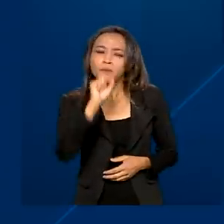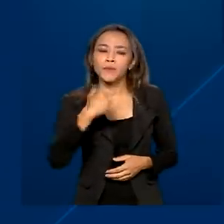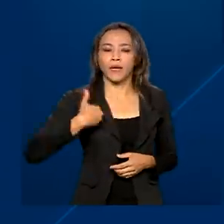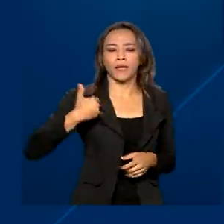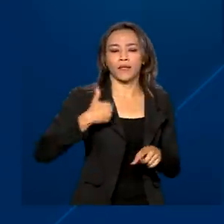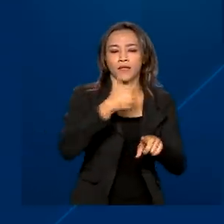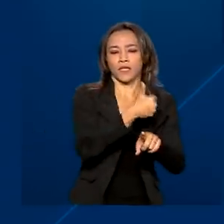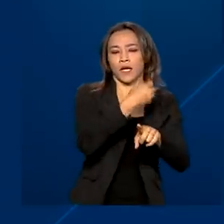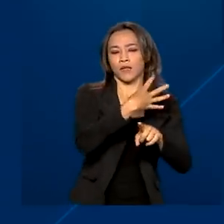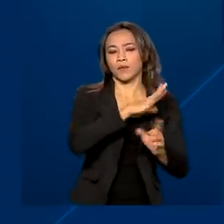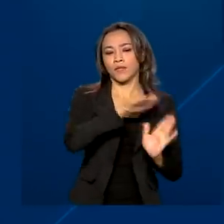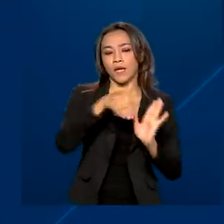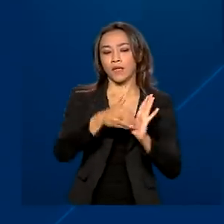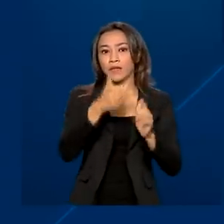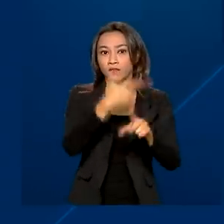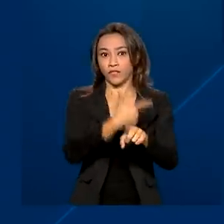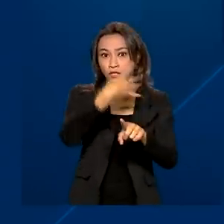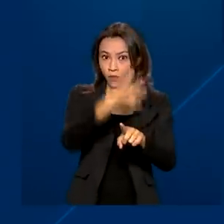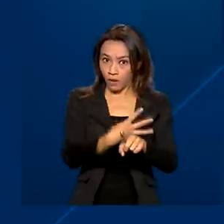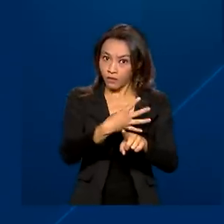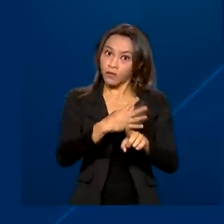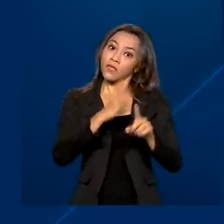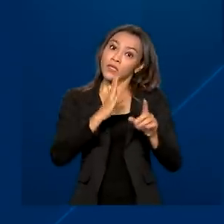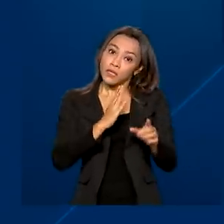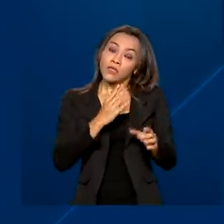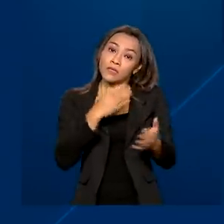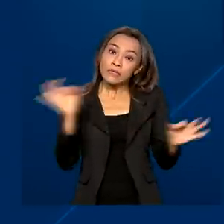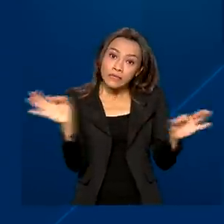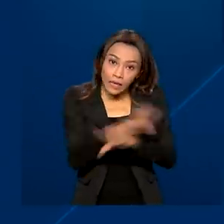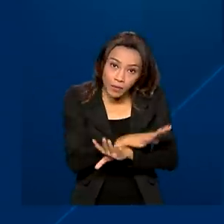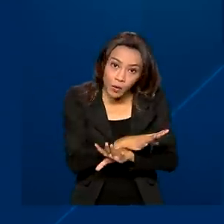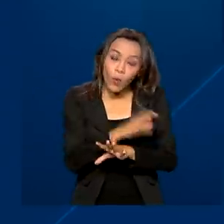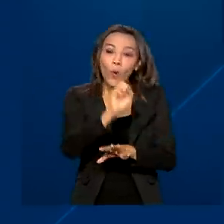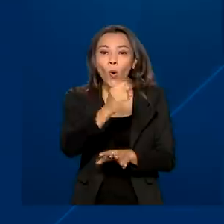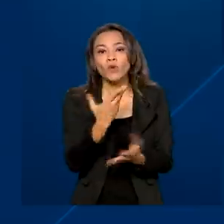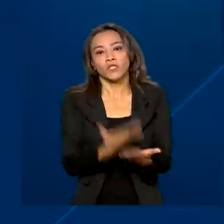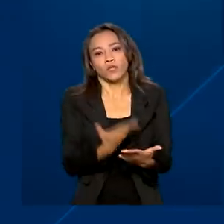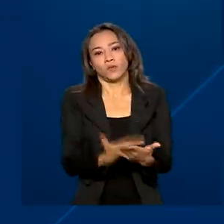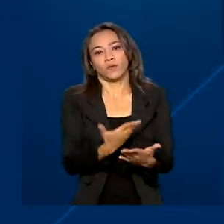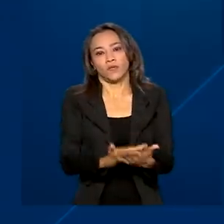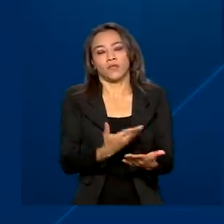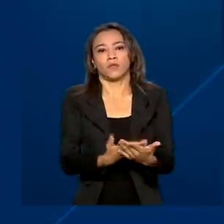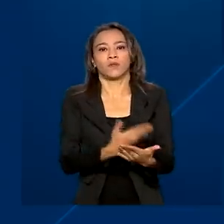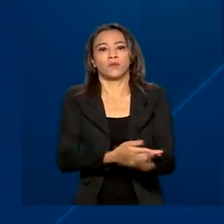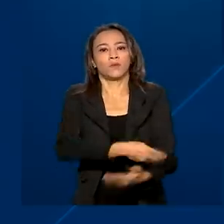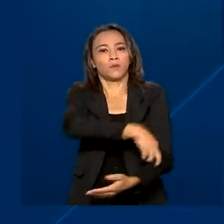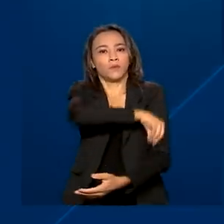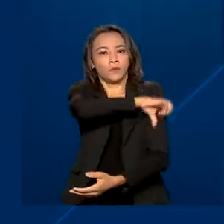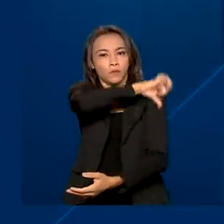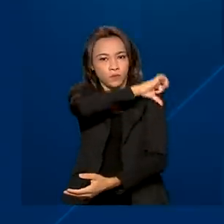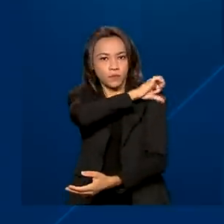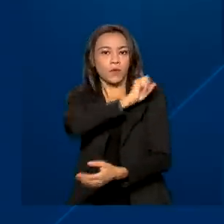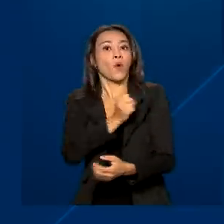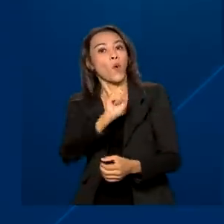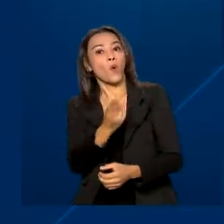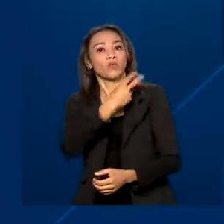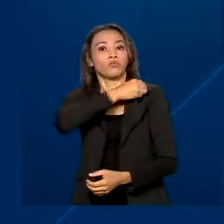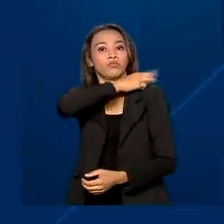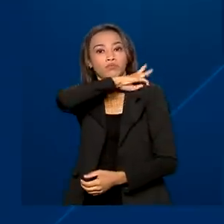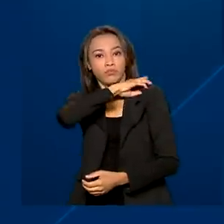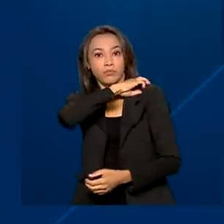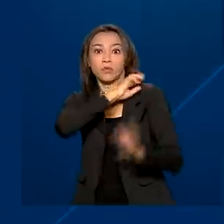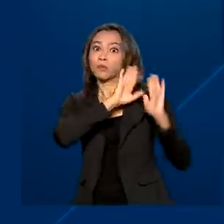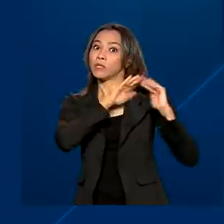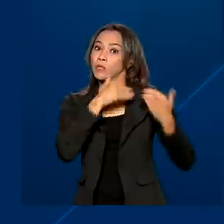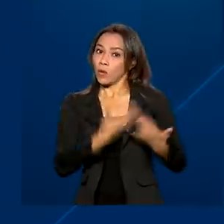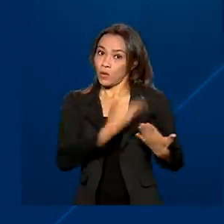e 24 anos e terminou ou está cursando os ensinos médio ou fundamental em uma escola pública.